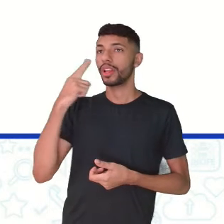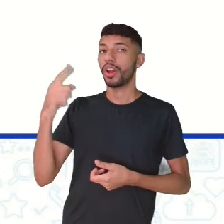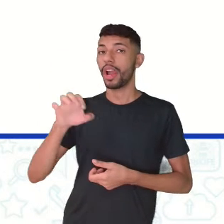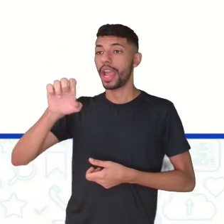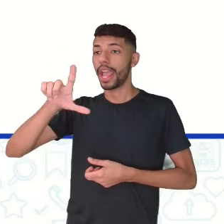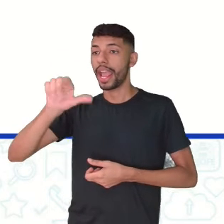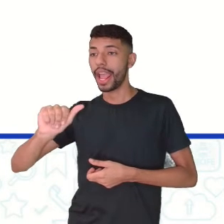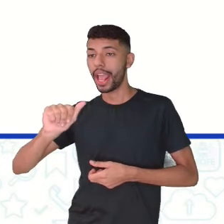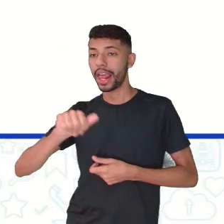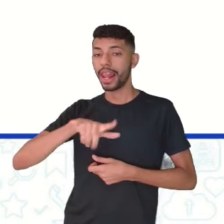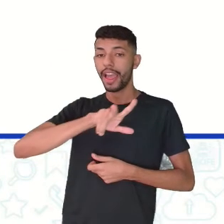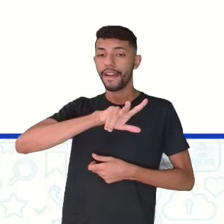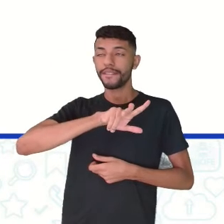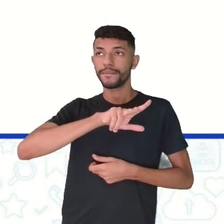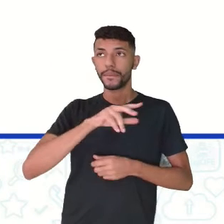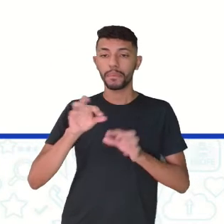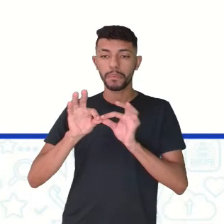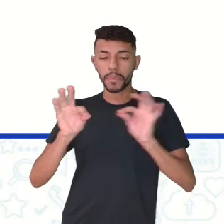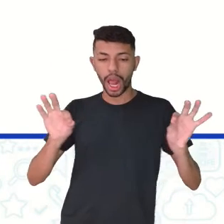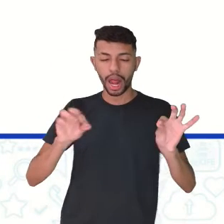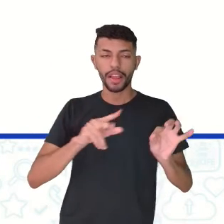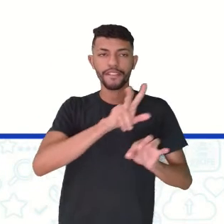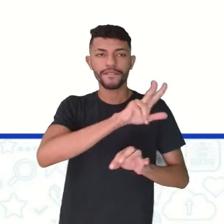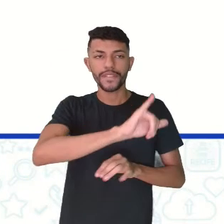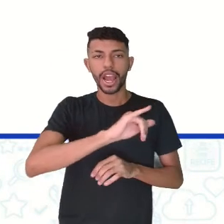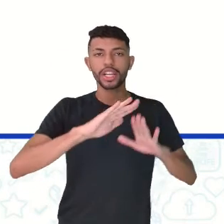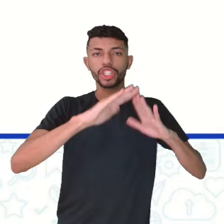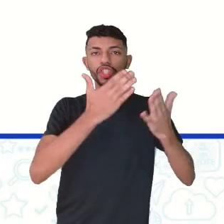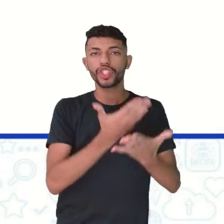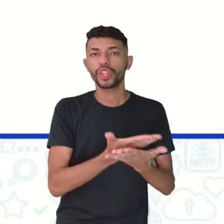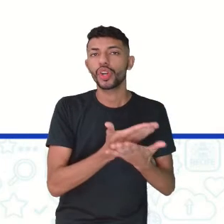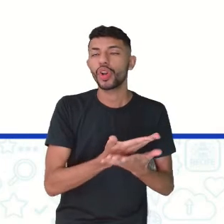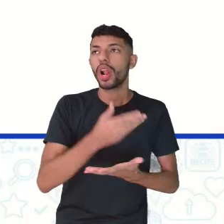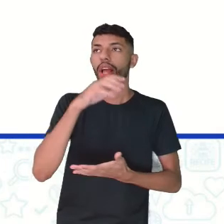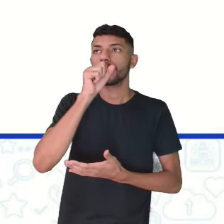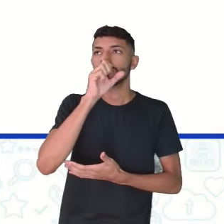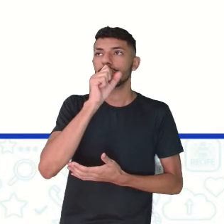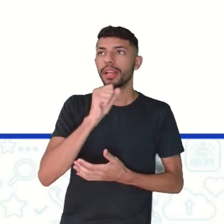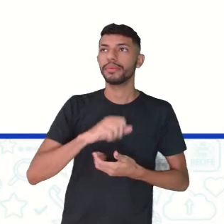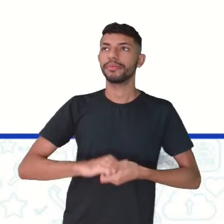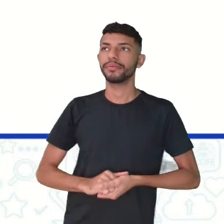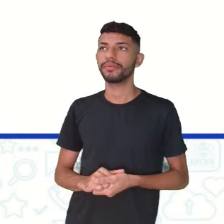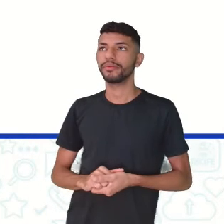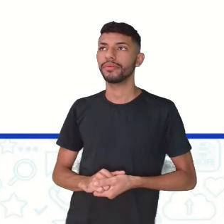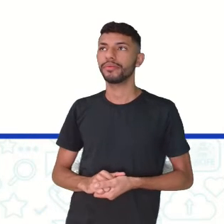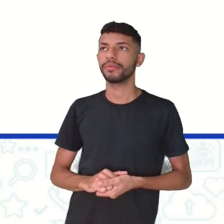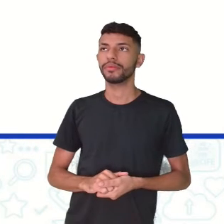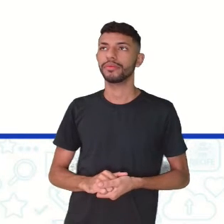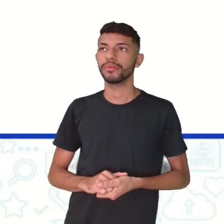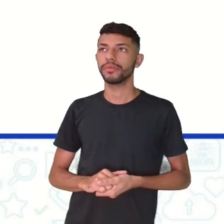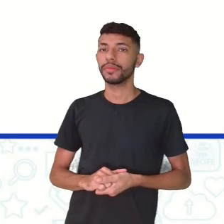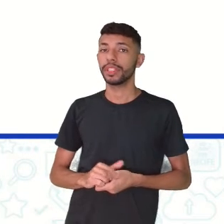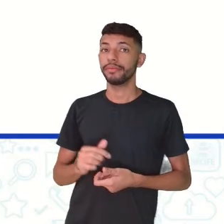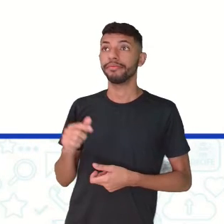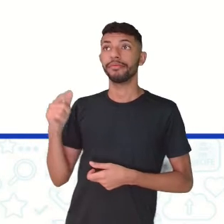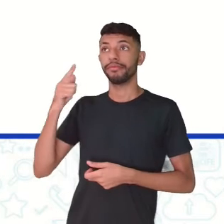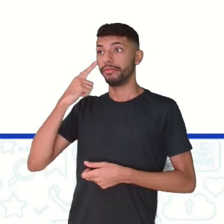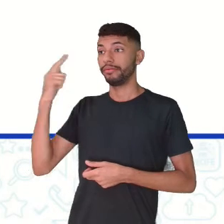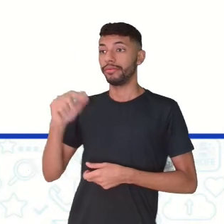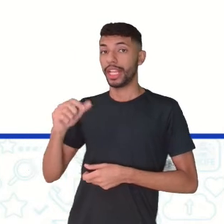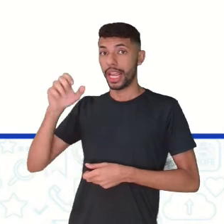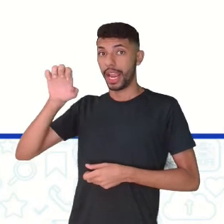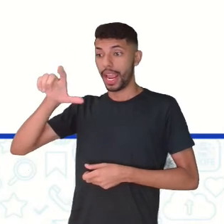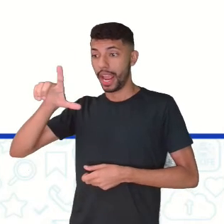escola nos sábados. She only, alguma coisa, on weekends. Ela somente,